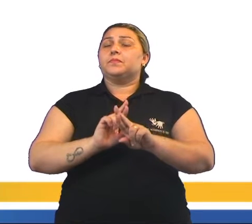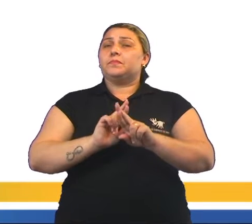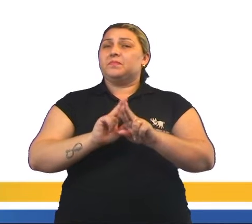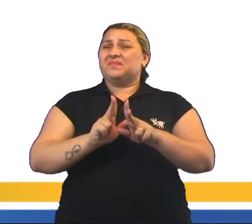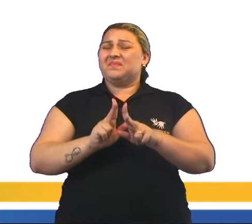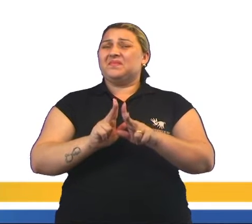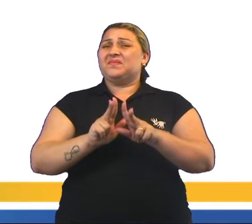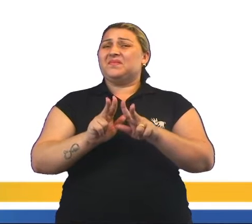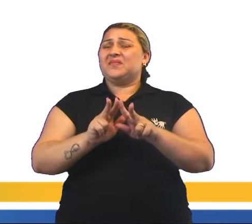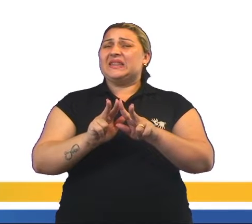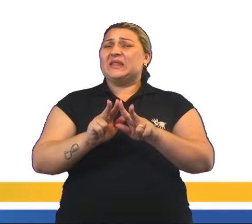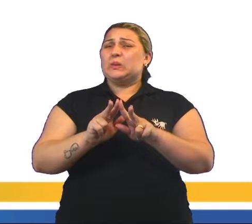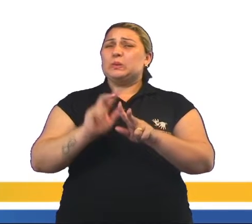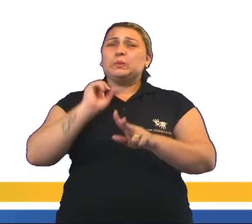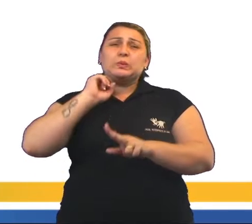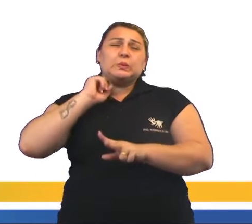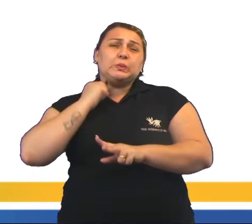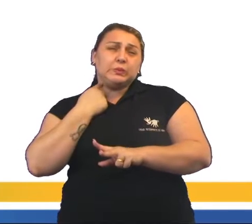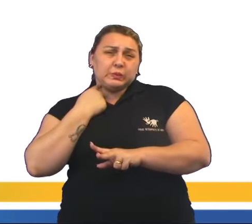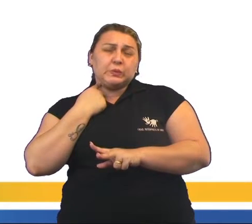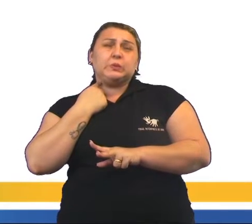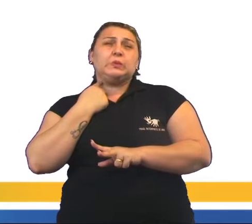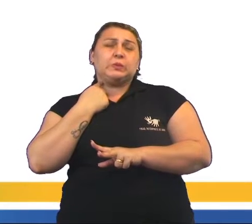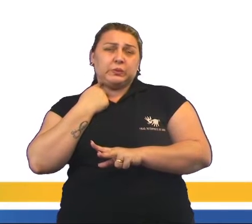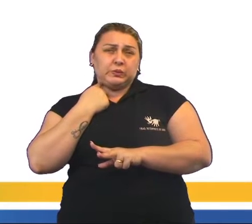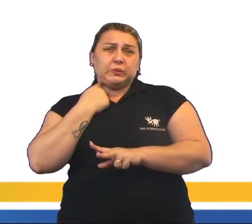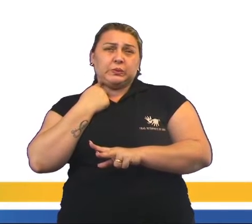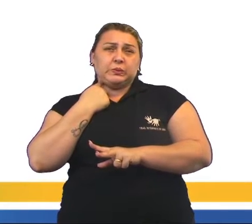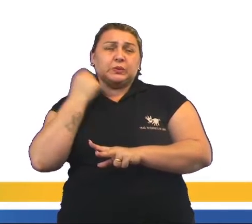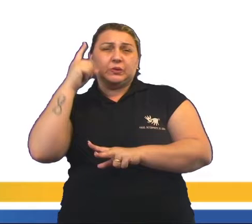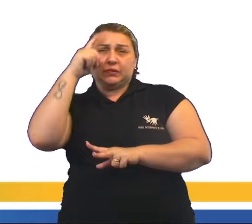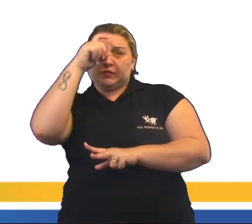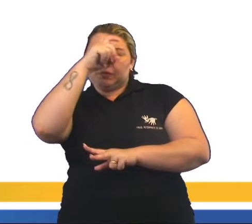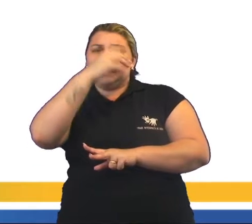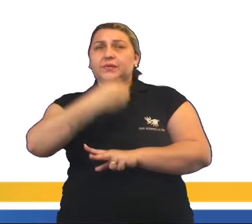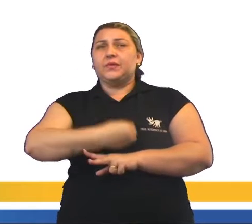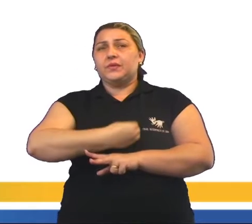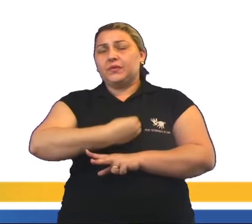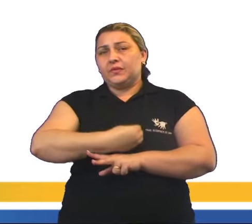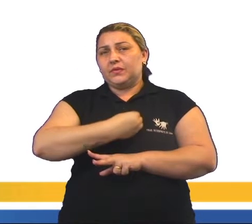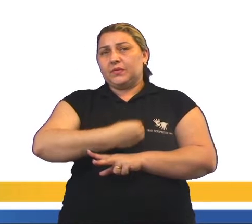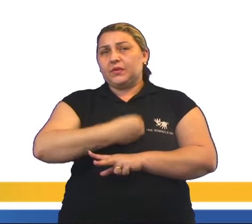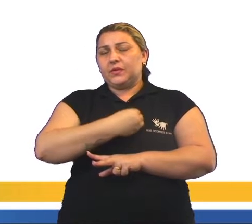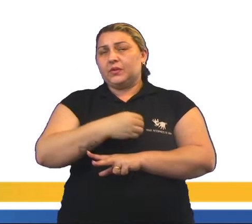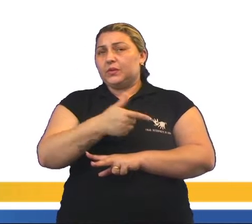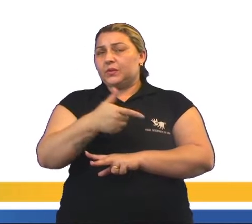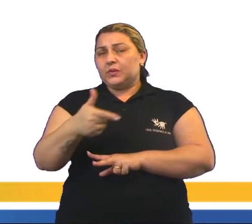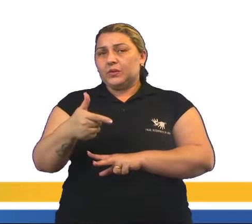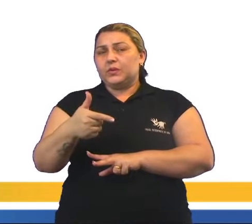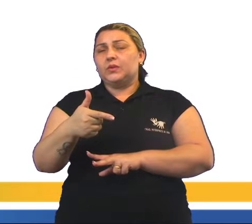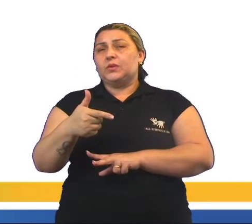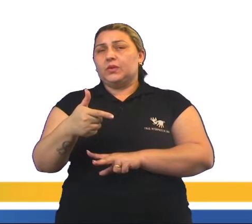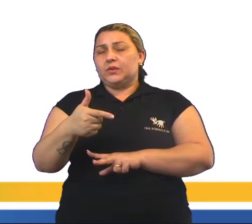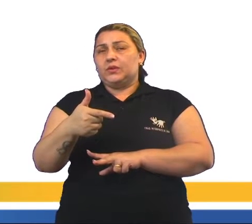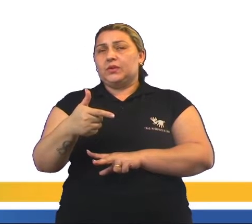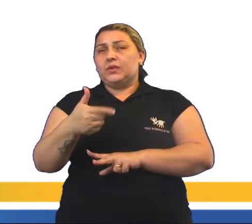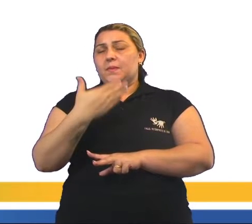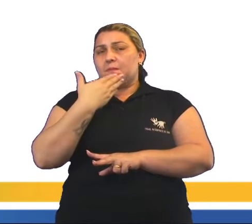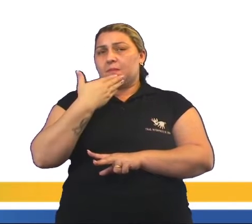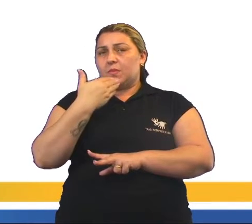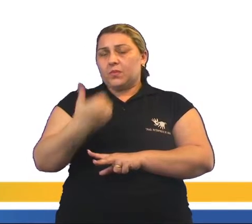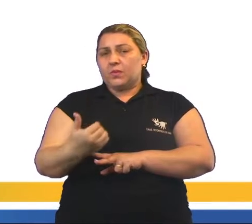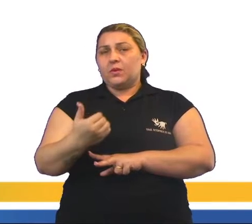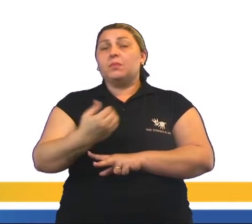precário, sujo, insalubre e certamente sem o mínimo de dignidade